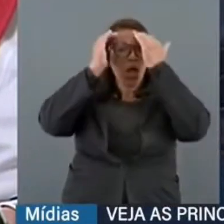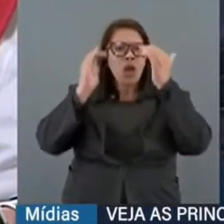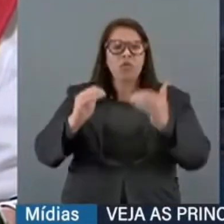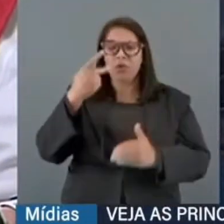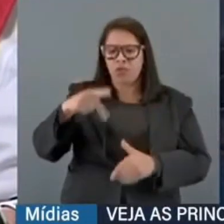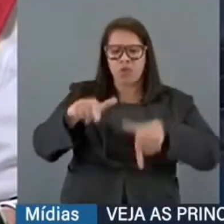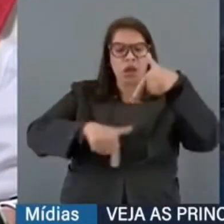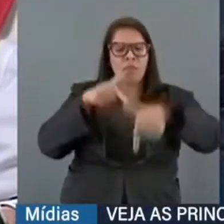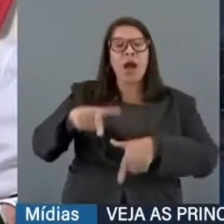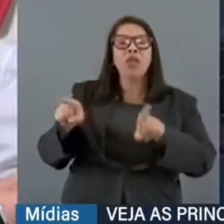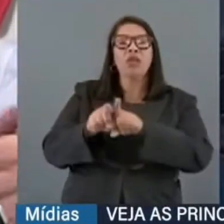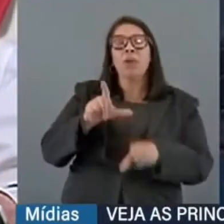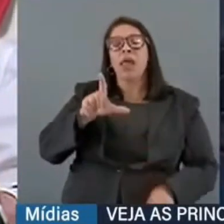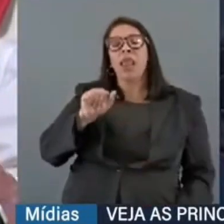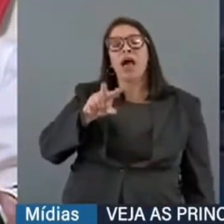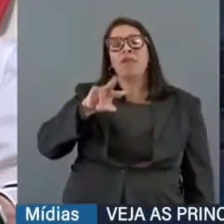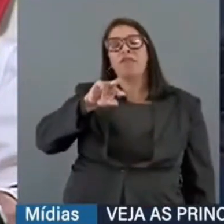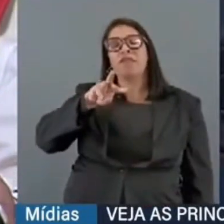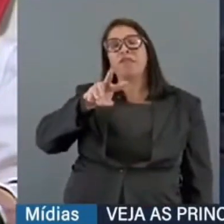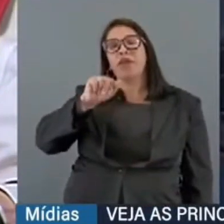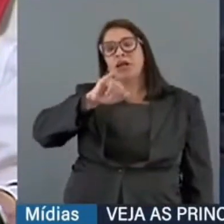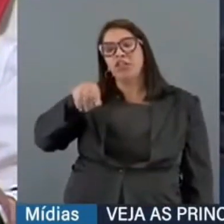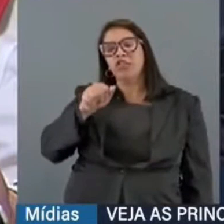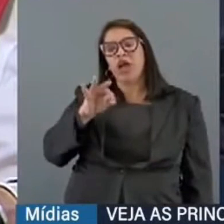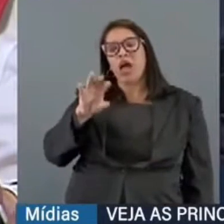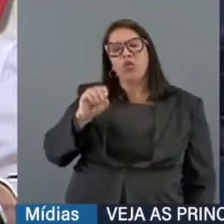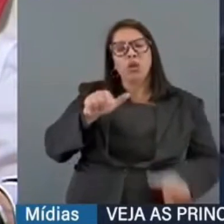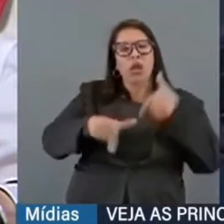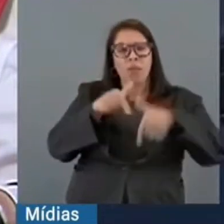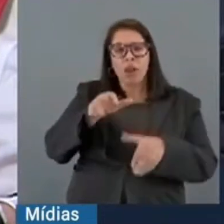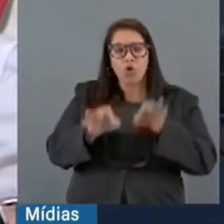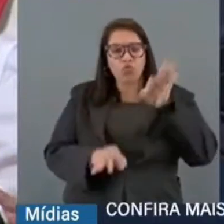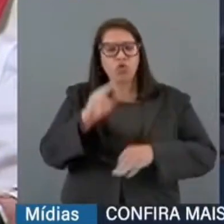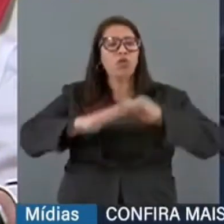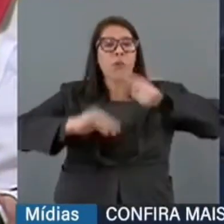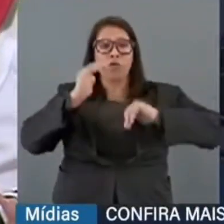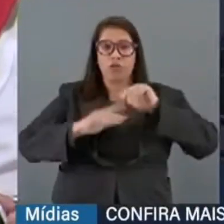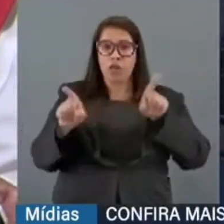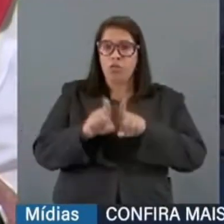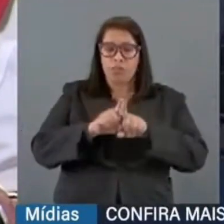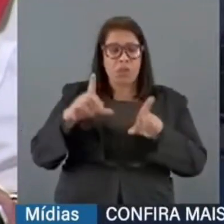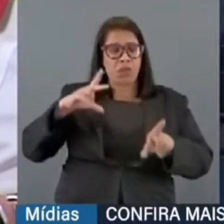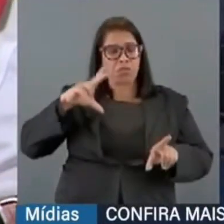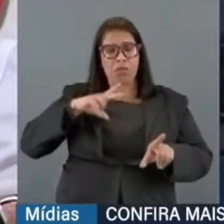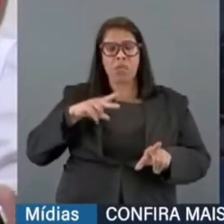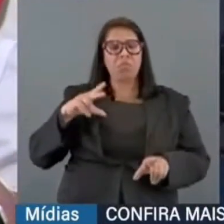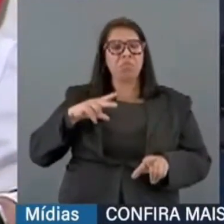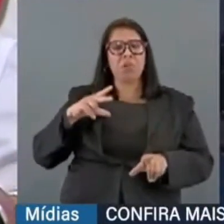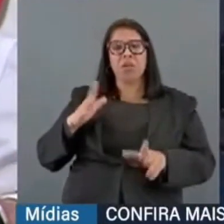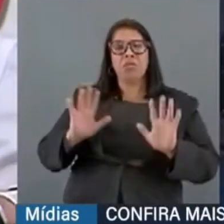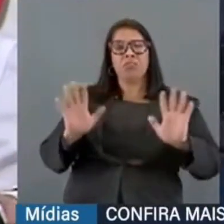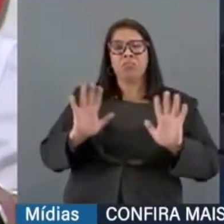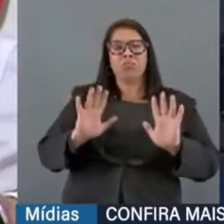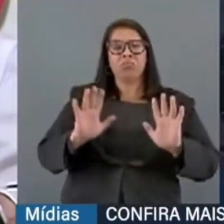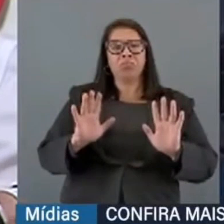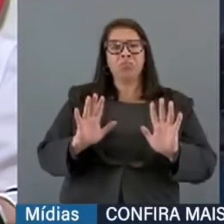Lava Jato, que foi um trabalho profissional, assim como eu fiz o meu trabalho como juiz, como profissional, não existe aí nenhuma questão pessoal envolvida. Mas